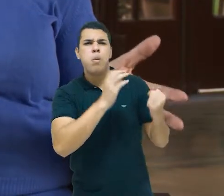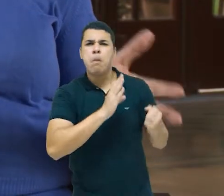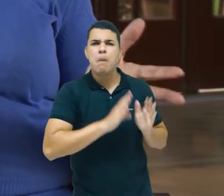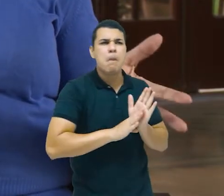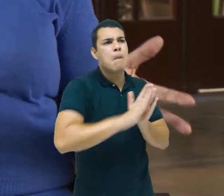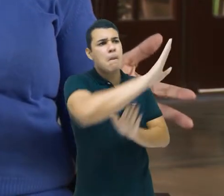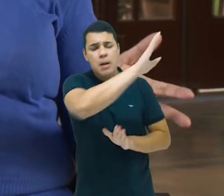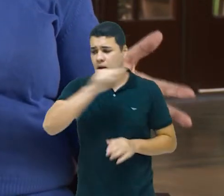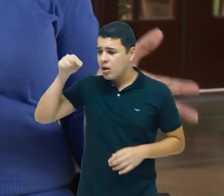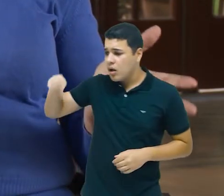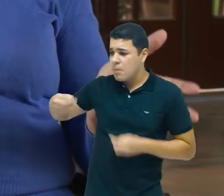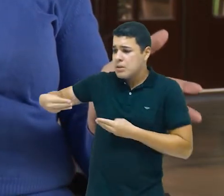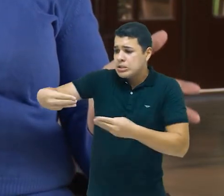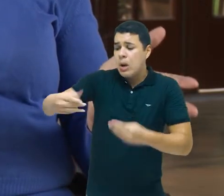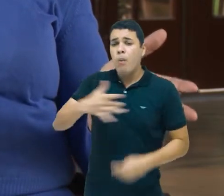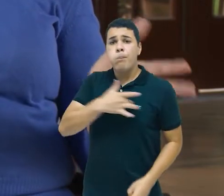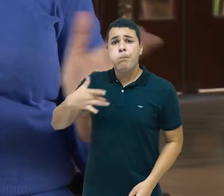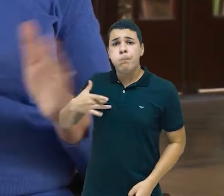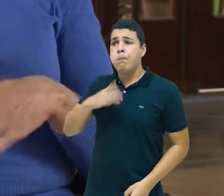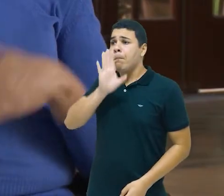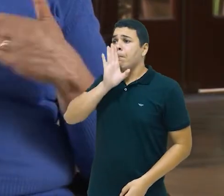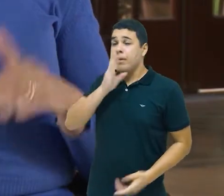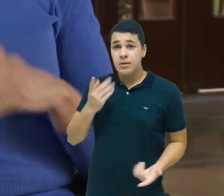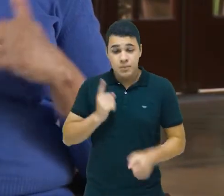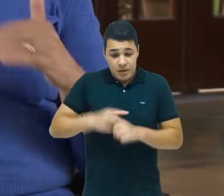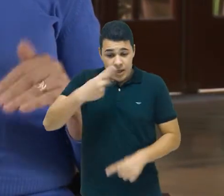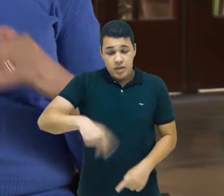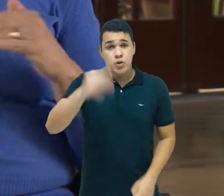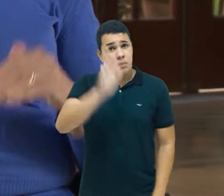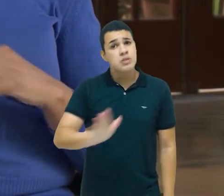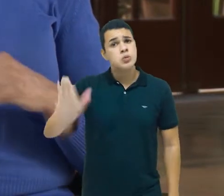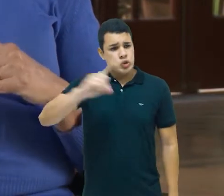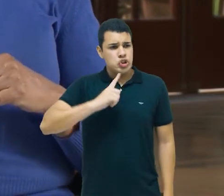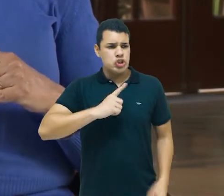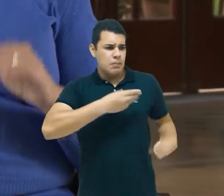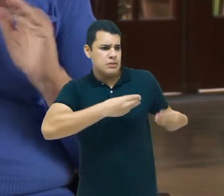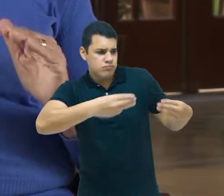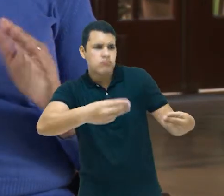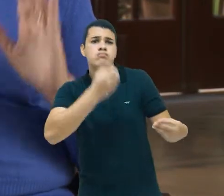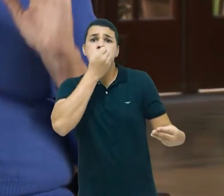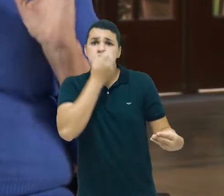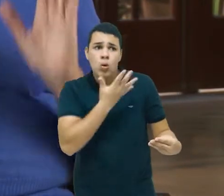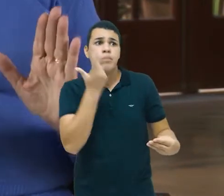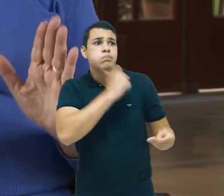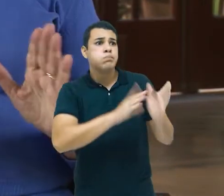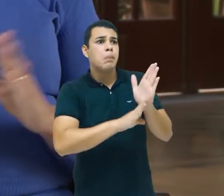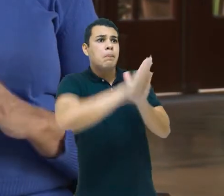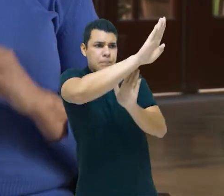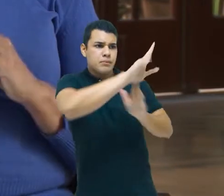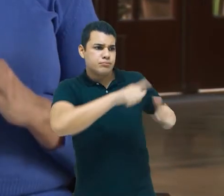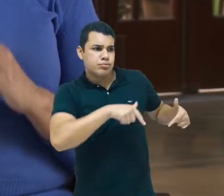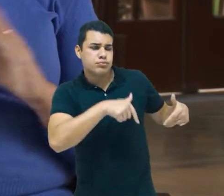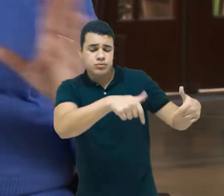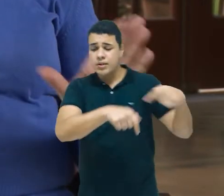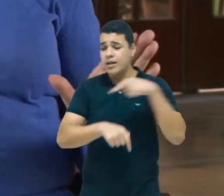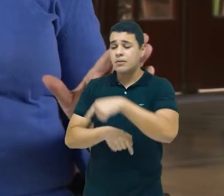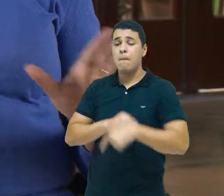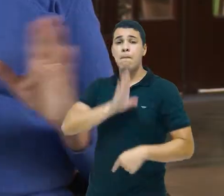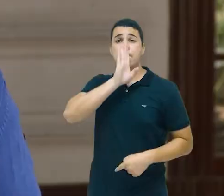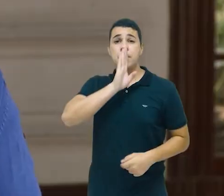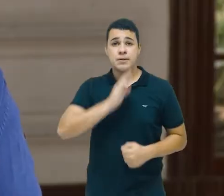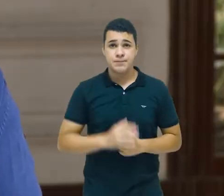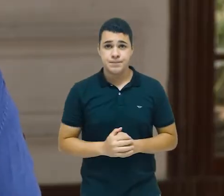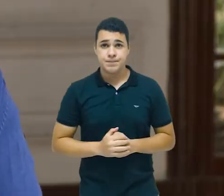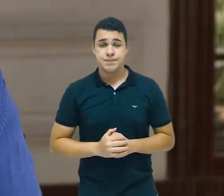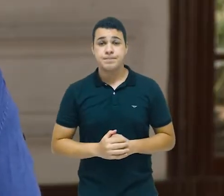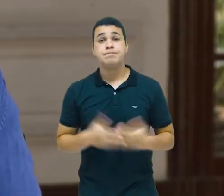sempre teve instituições públicas fortes. Basta a gente ouvir o exemplo das estatais. Bem, então, era assim.